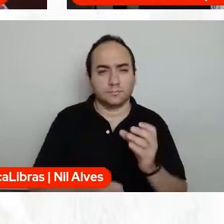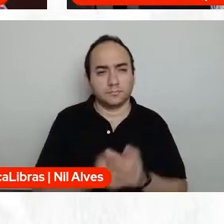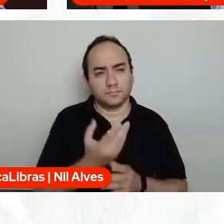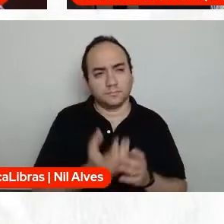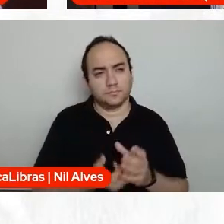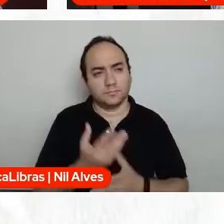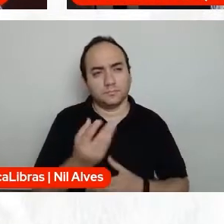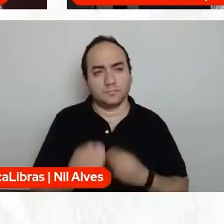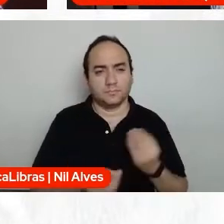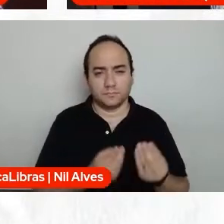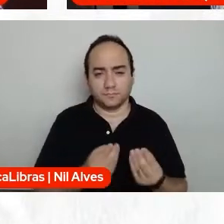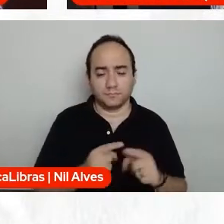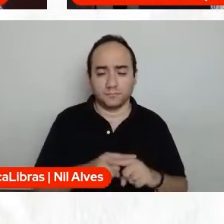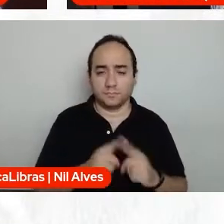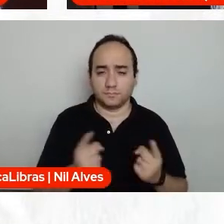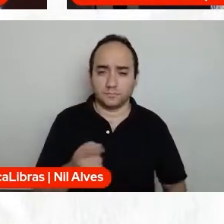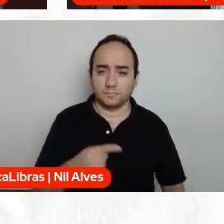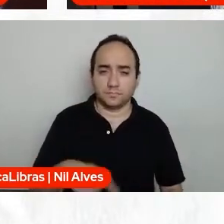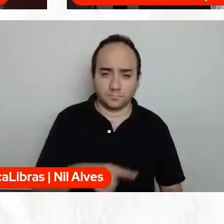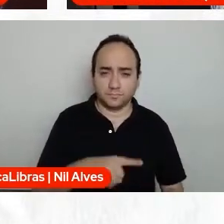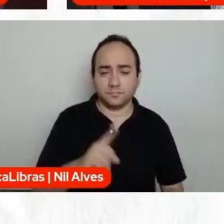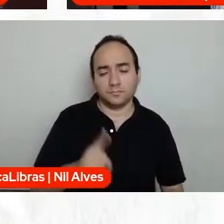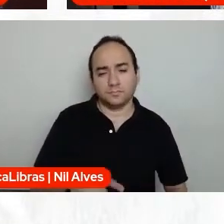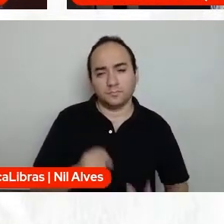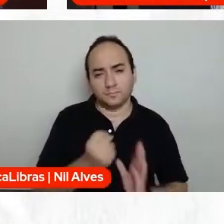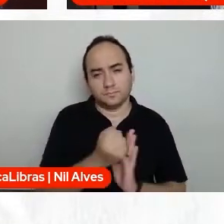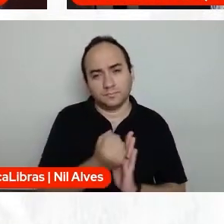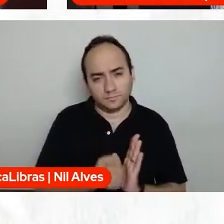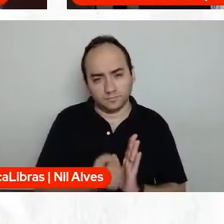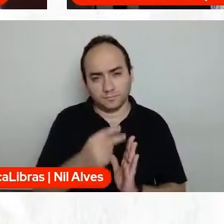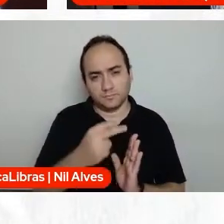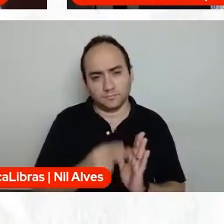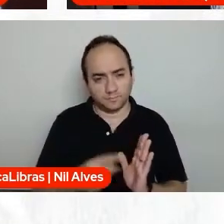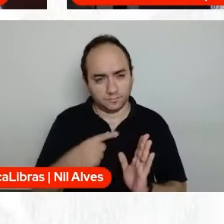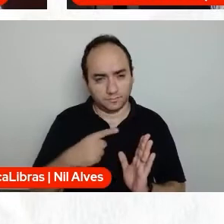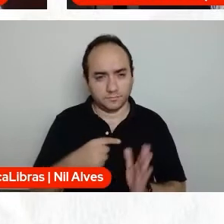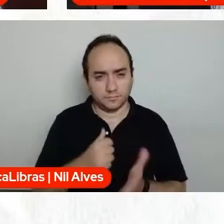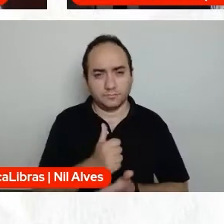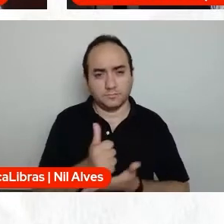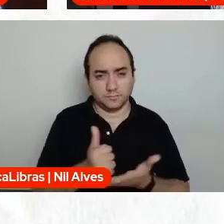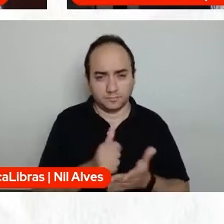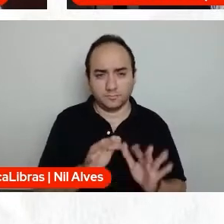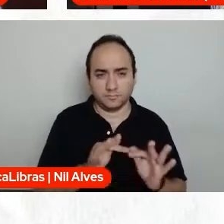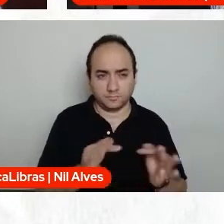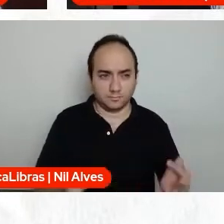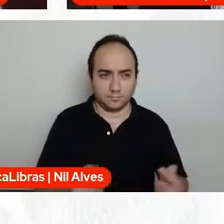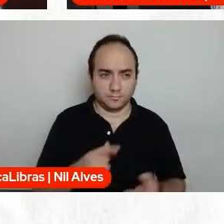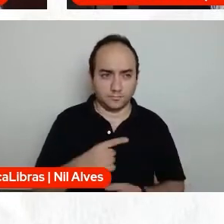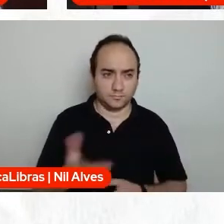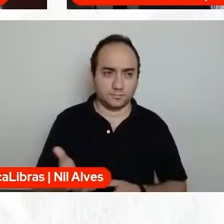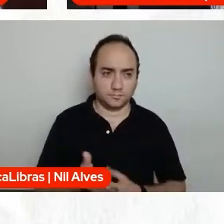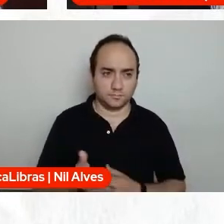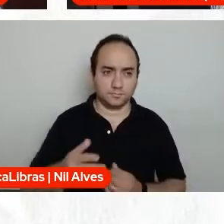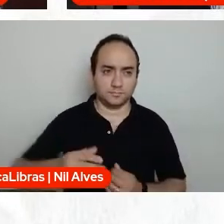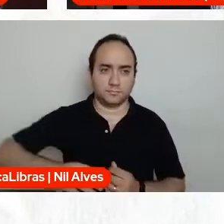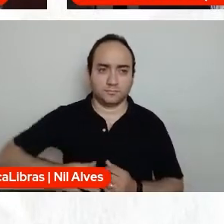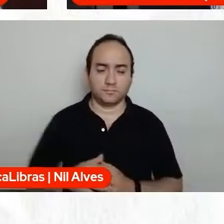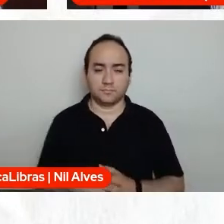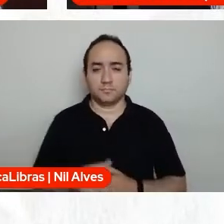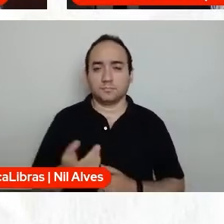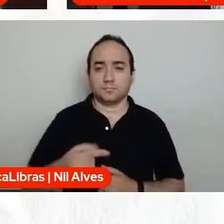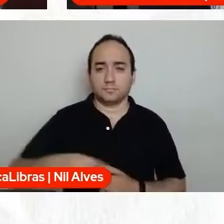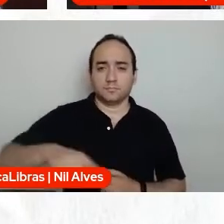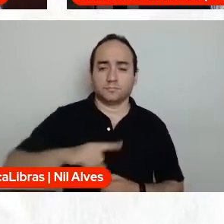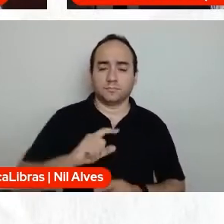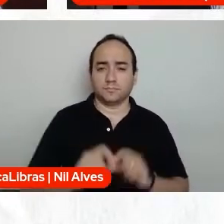Mas a gente é o documento que temos para a educação básica atualmente e a gente tem que pensar também o que nós podemos tirar de